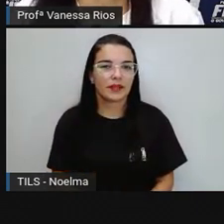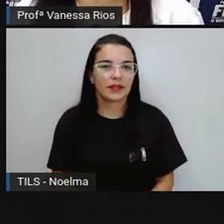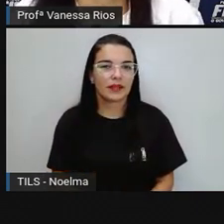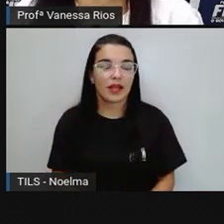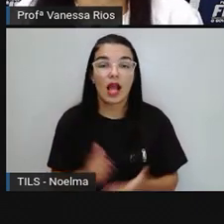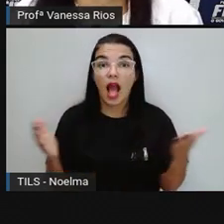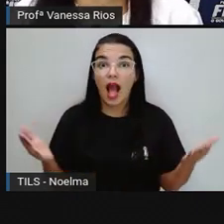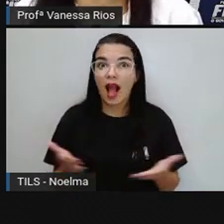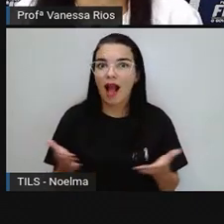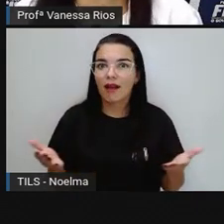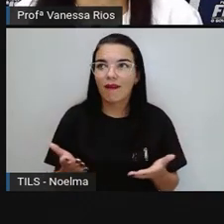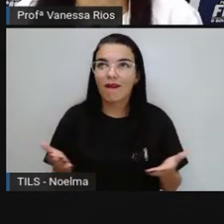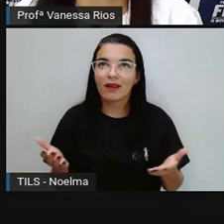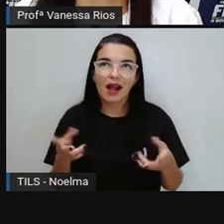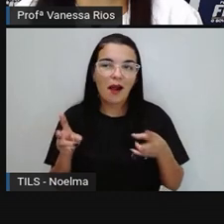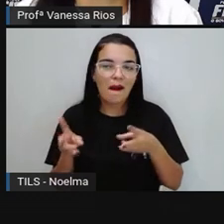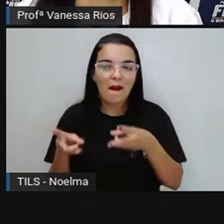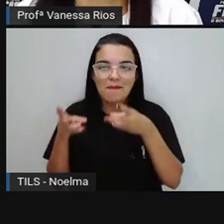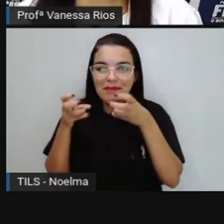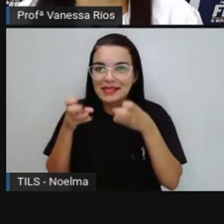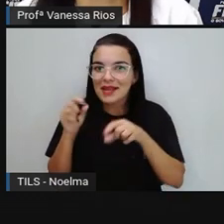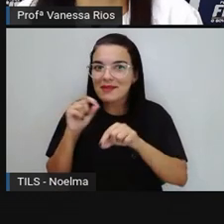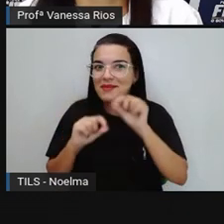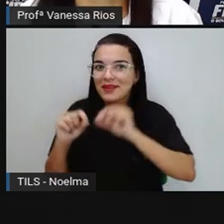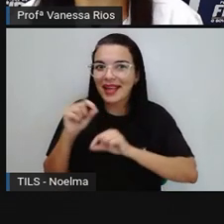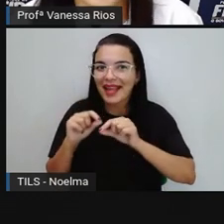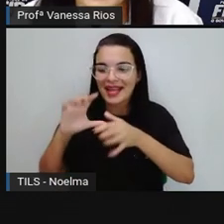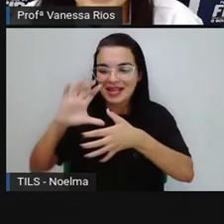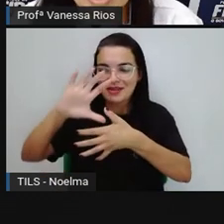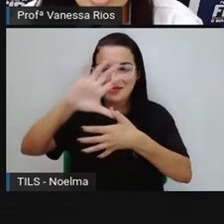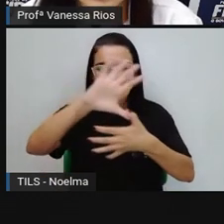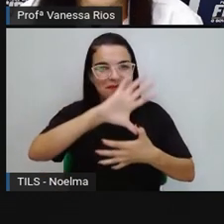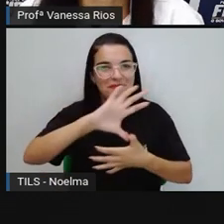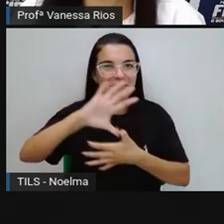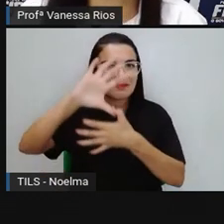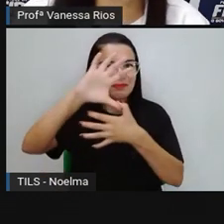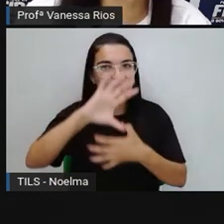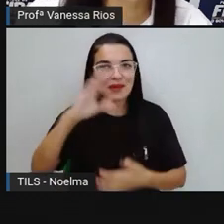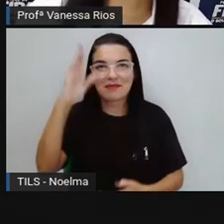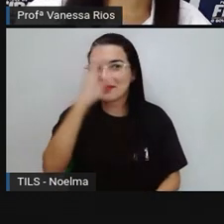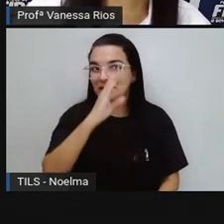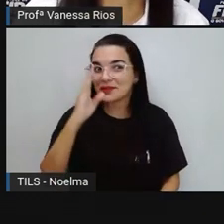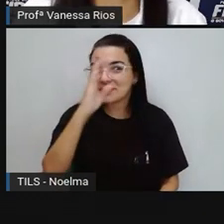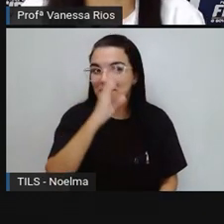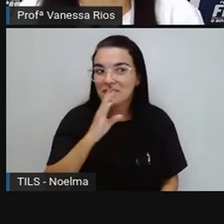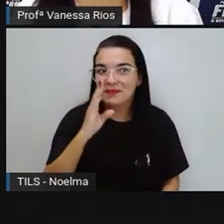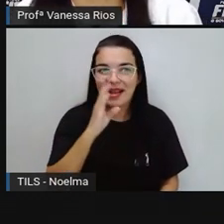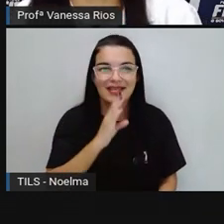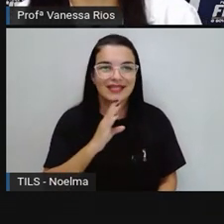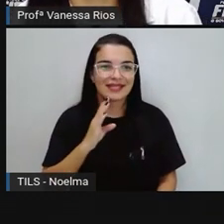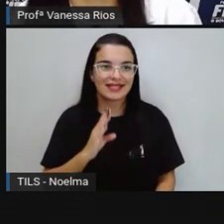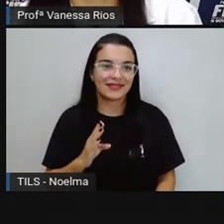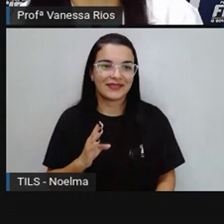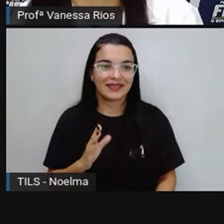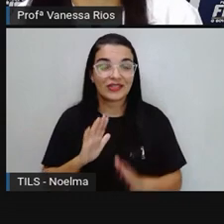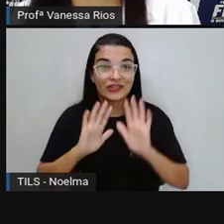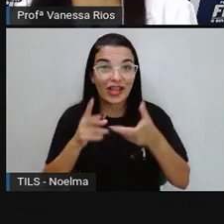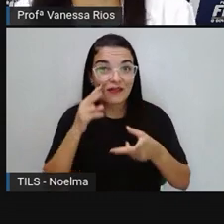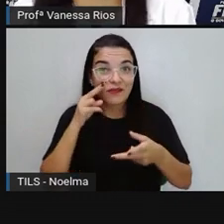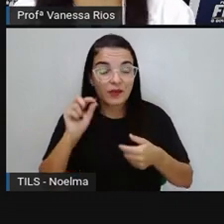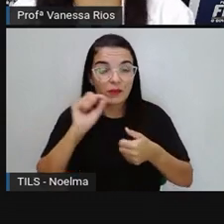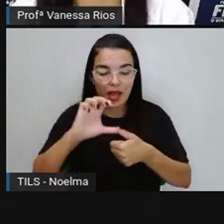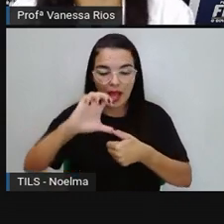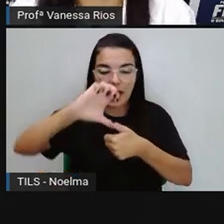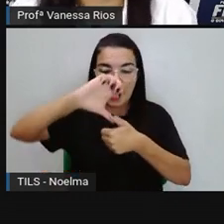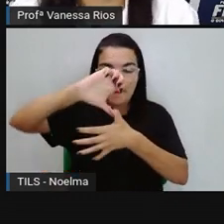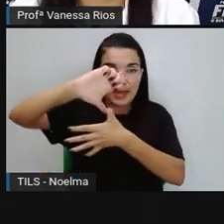E agora, gente vai observar o mapa do Brasil. Então, da América do Sul, a gente parte agora para o